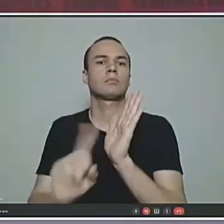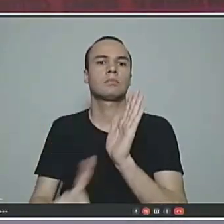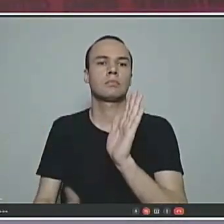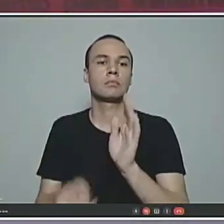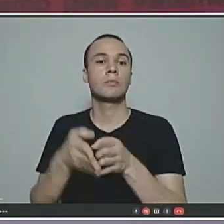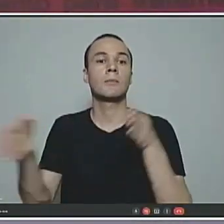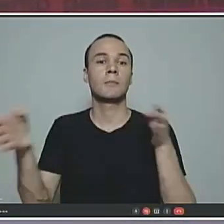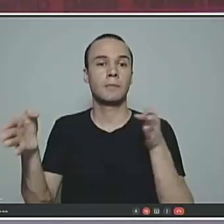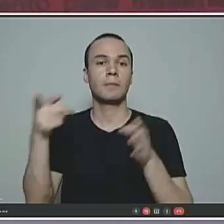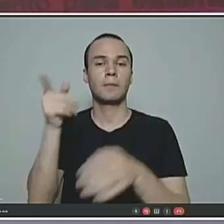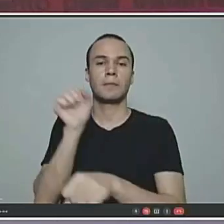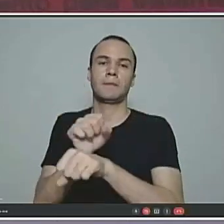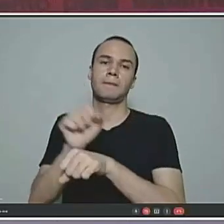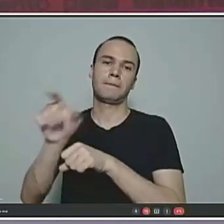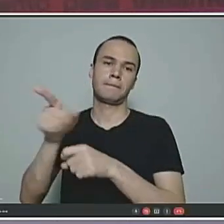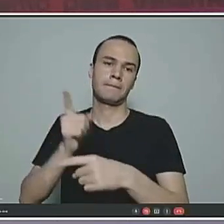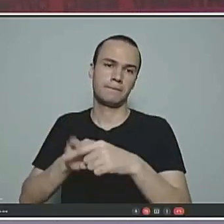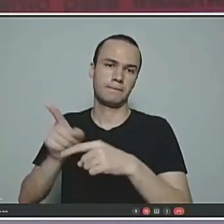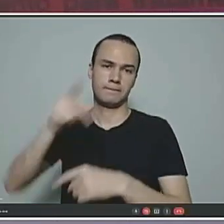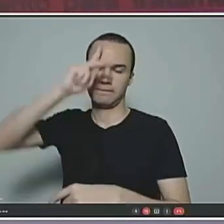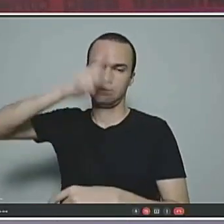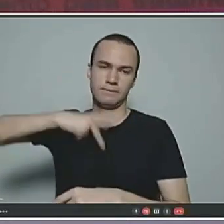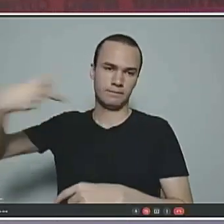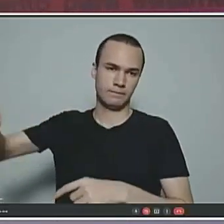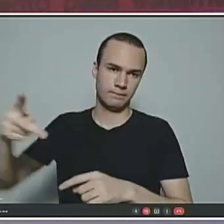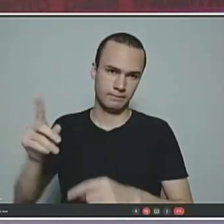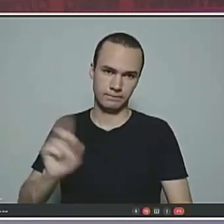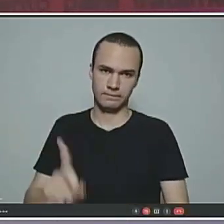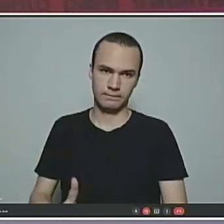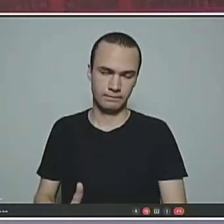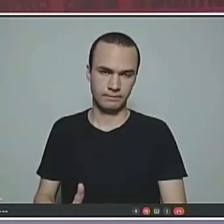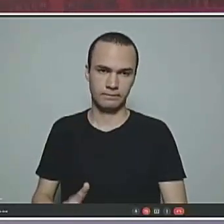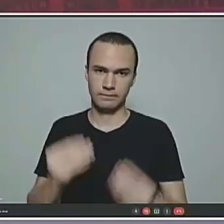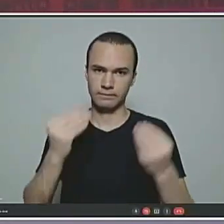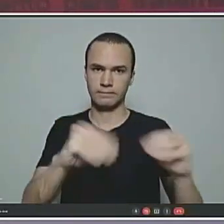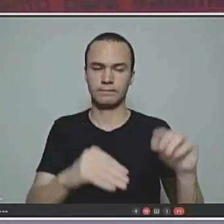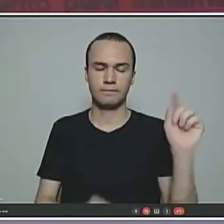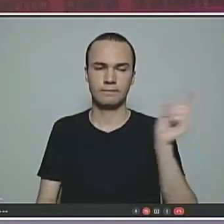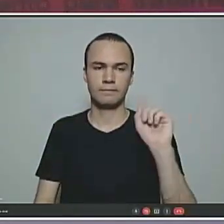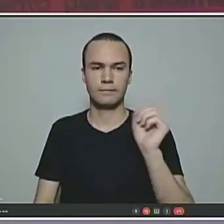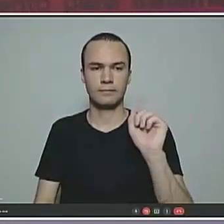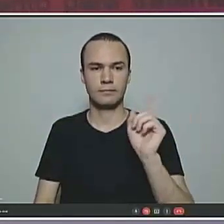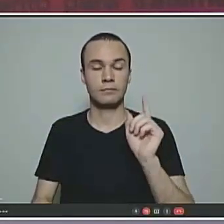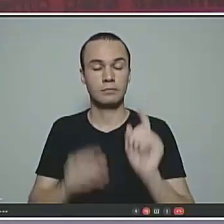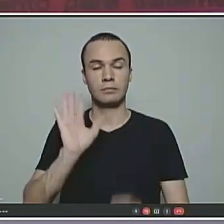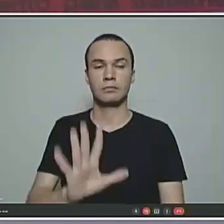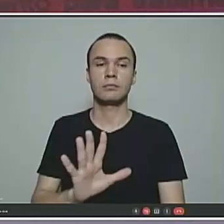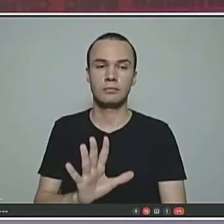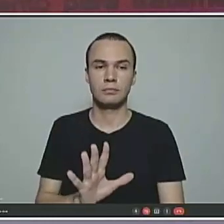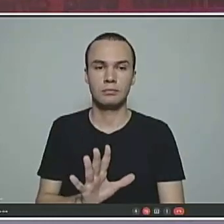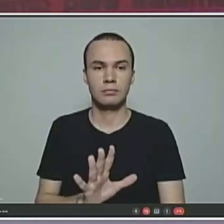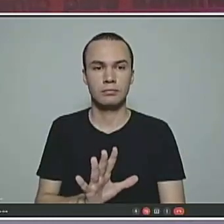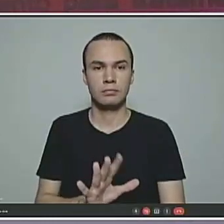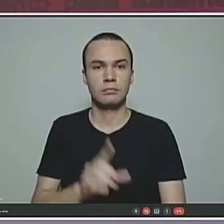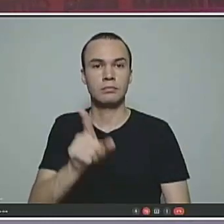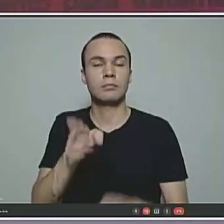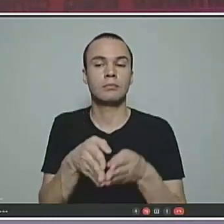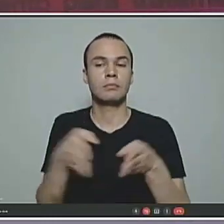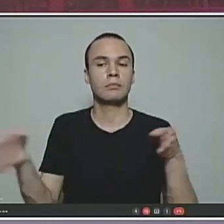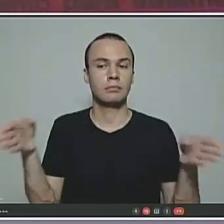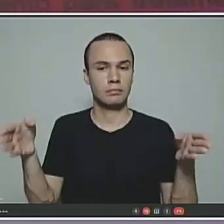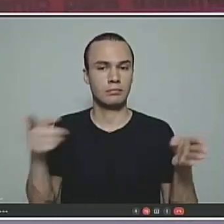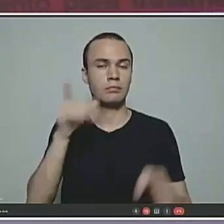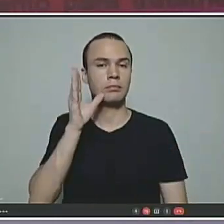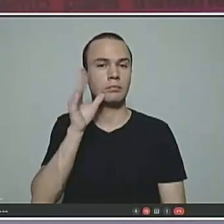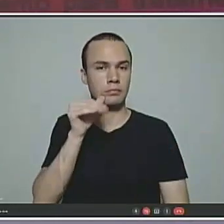período de afastamento para tratar de interesse particular. Até aí tudo bem. Não está exercendo. Agora, o período que o servidor estiver